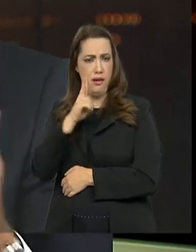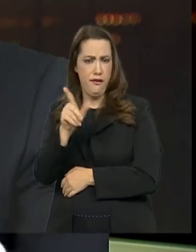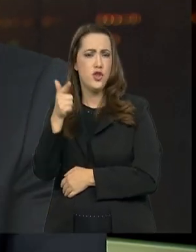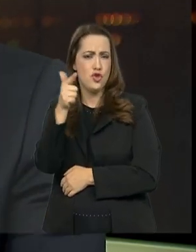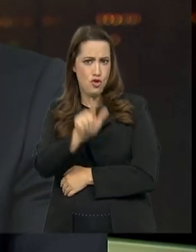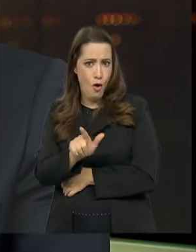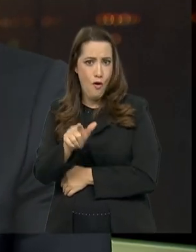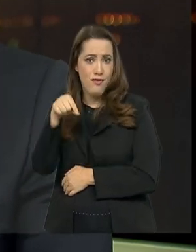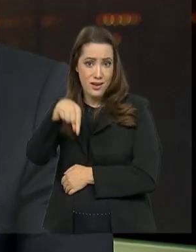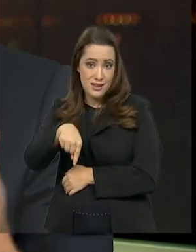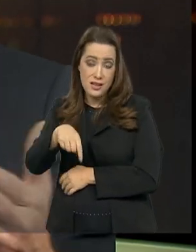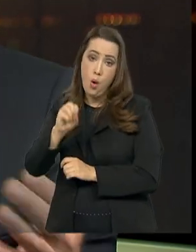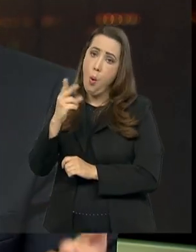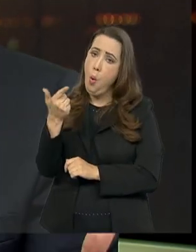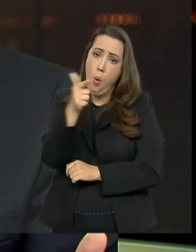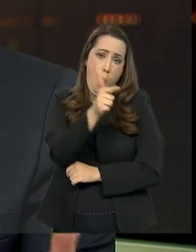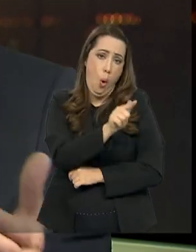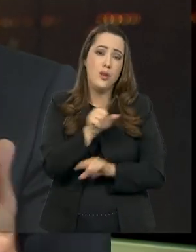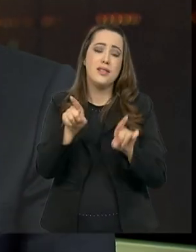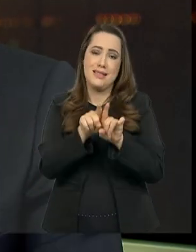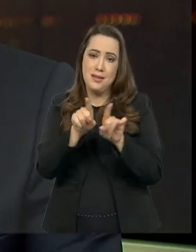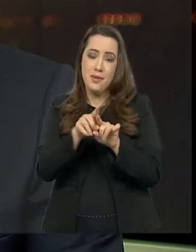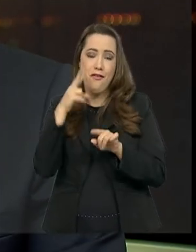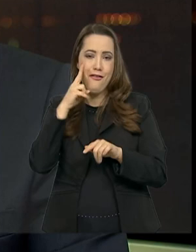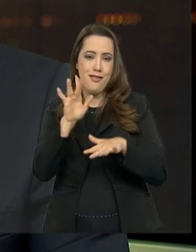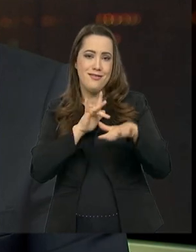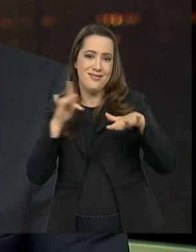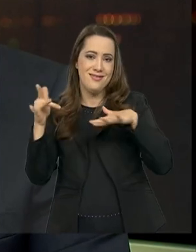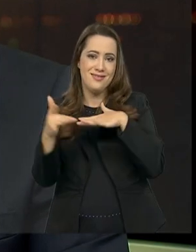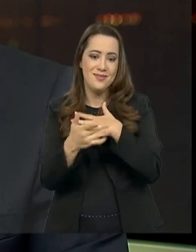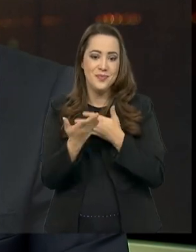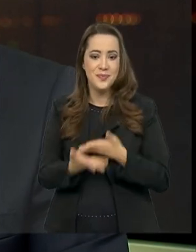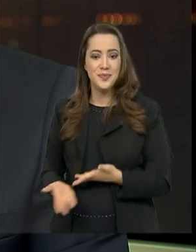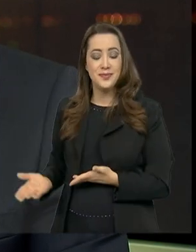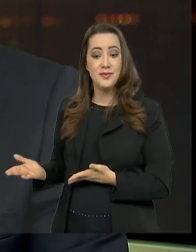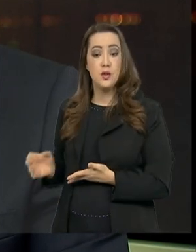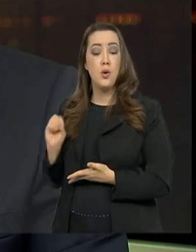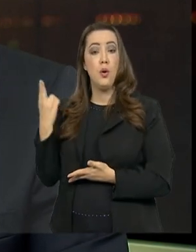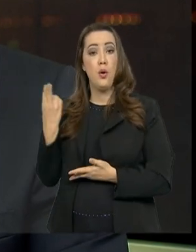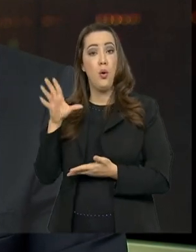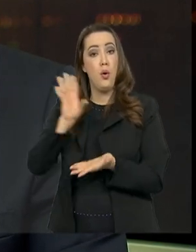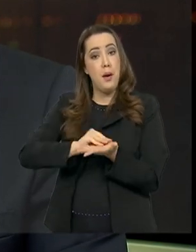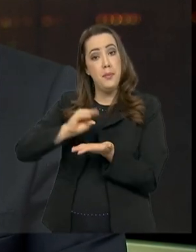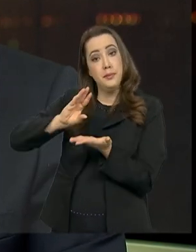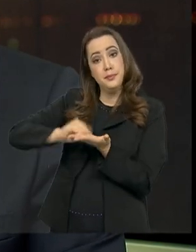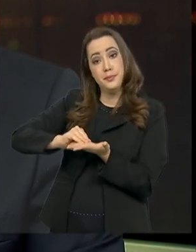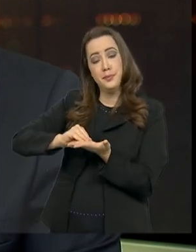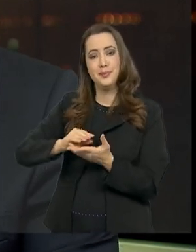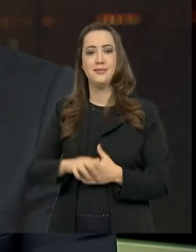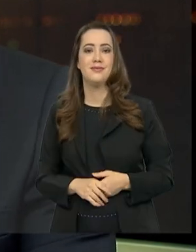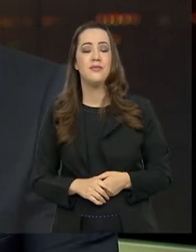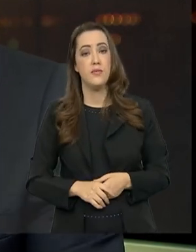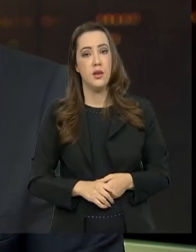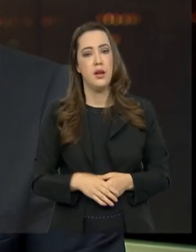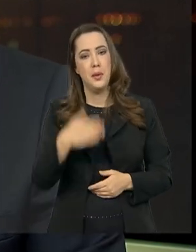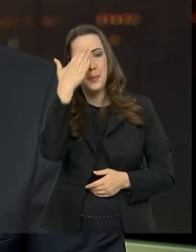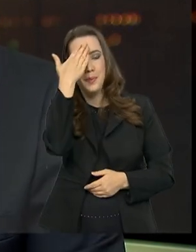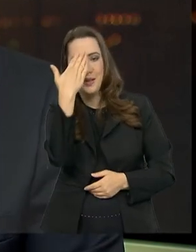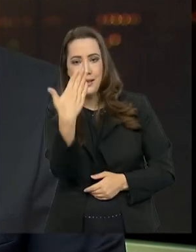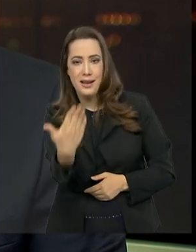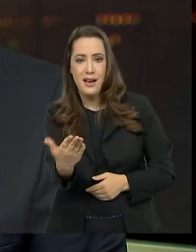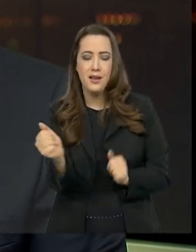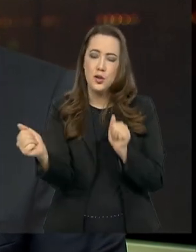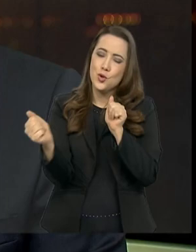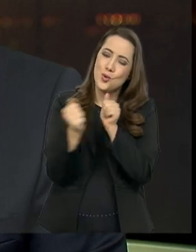assistir esta ou outras entrevistas, é só seguir as nossas redes sociais ou baixar o EBC Play. Muito obrigado